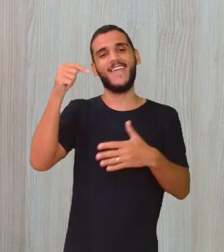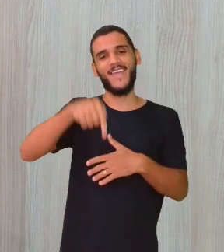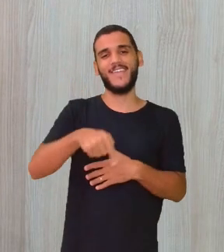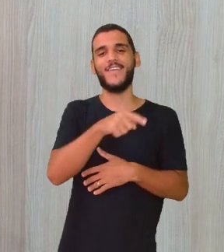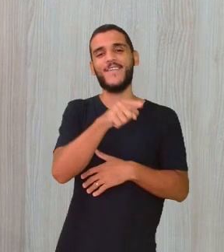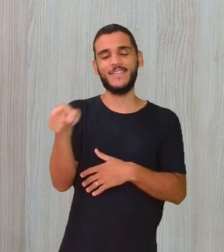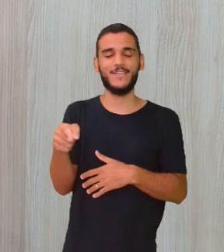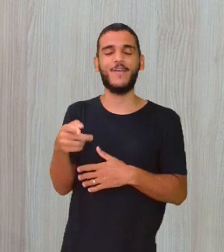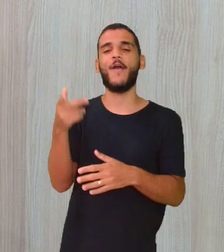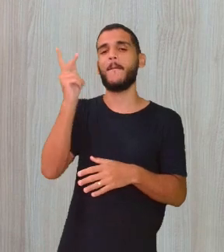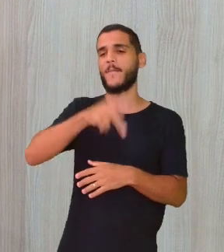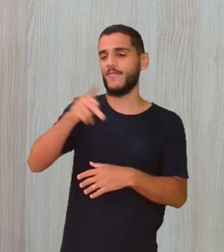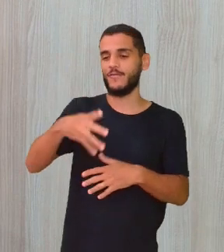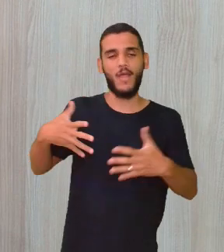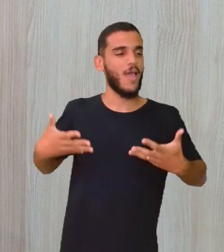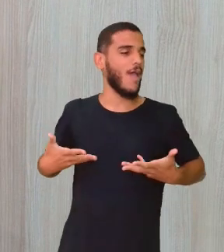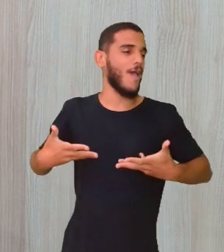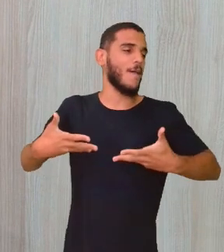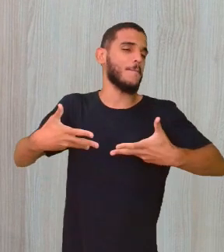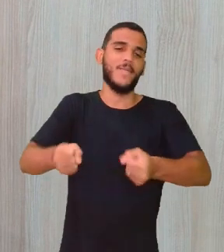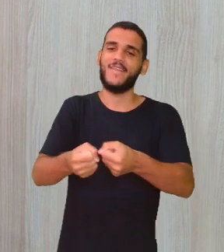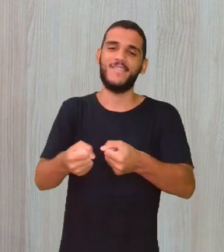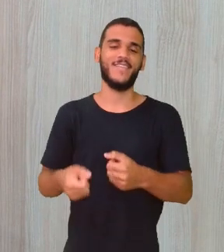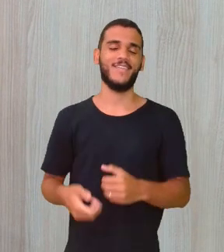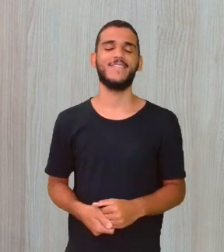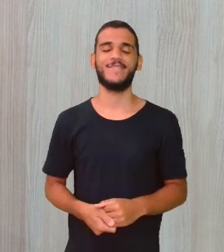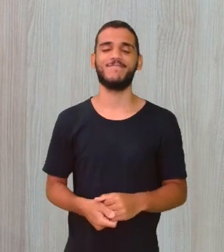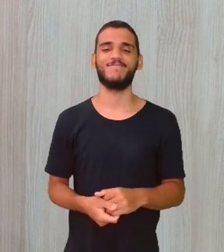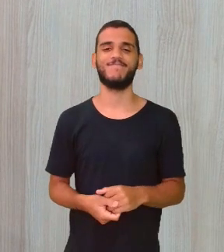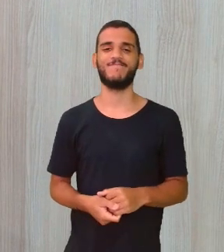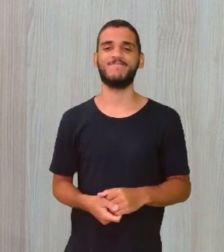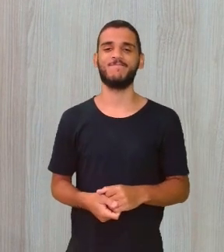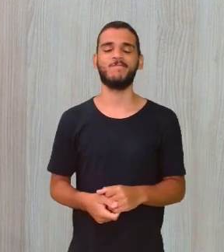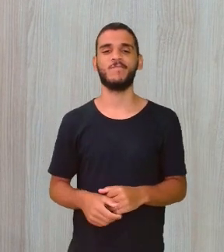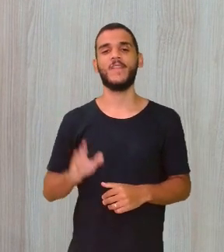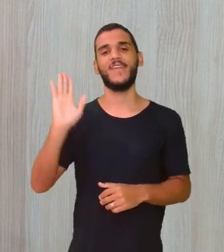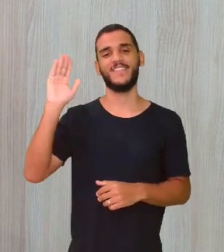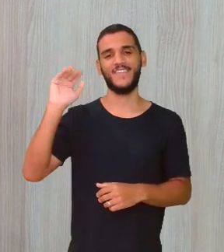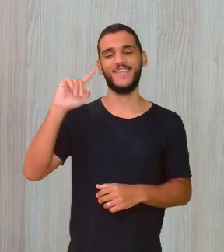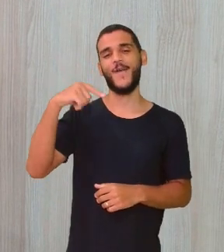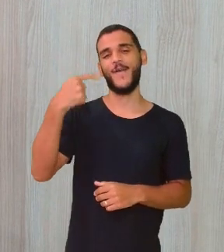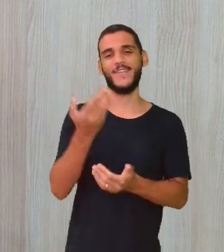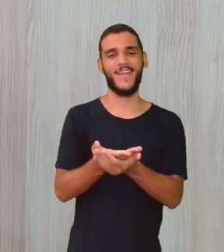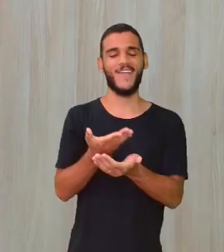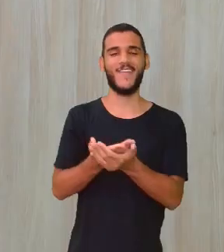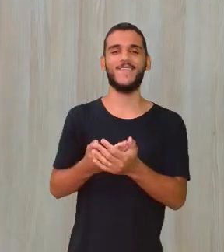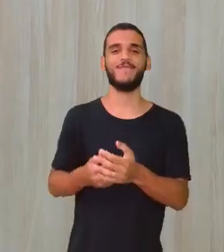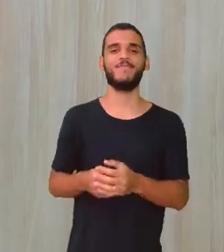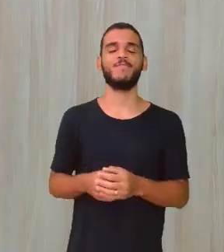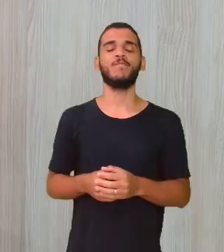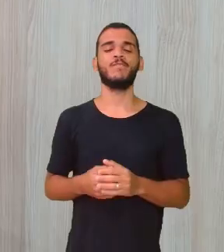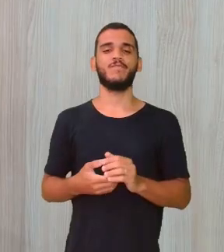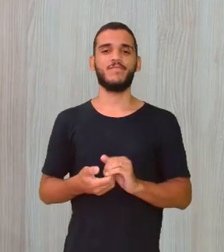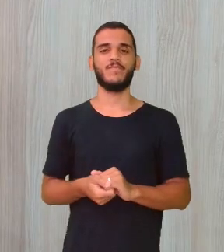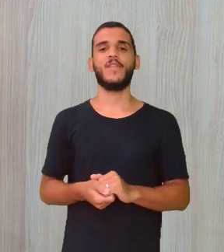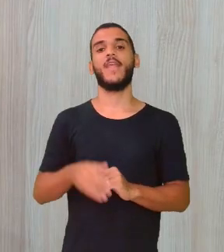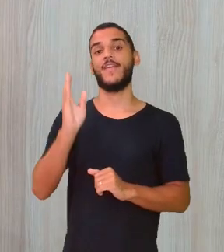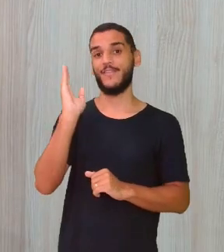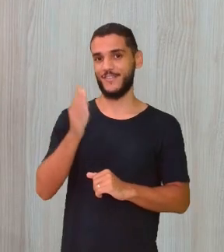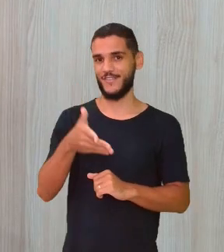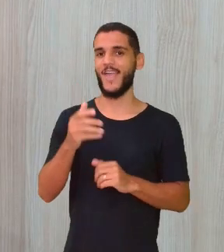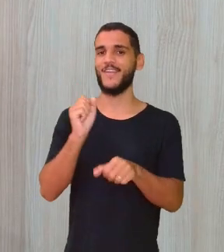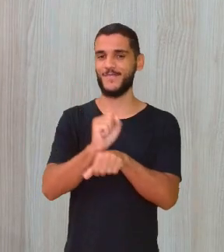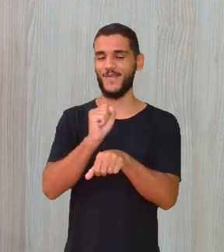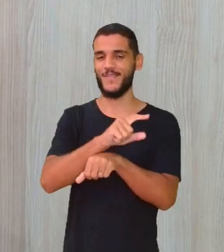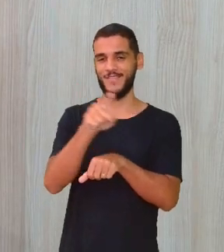vocês, com essa professora maravilhinda. E até a próxima, né? Nos vemos por aqui na próxima